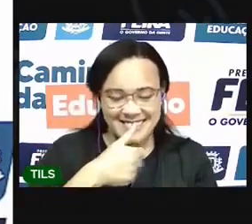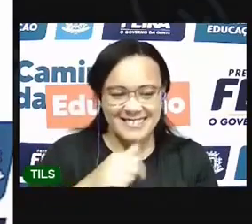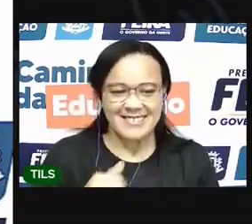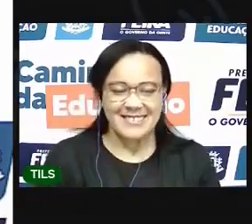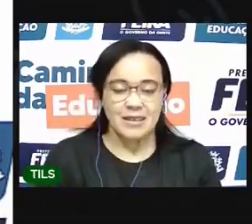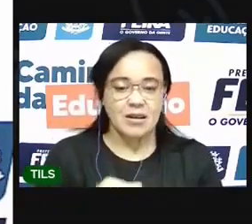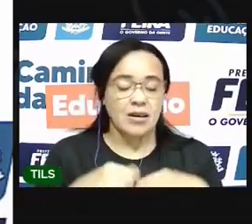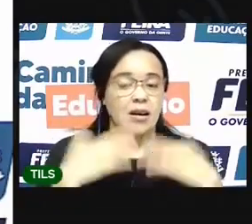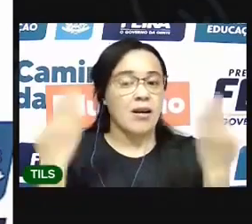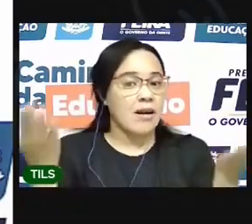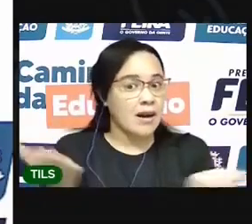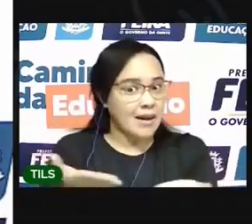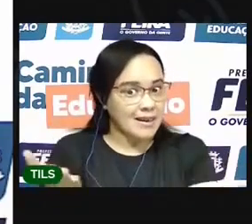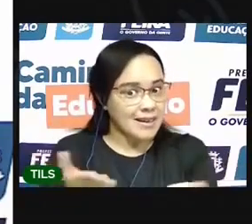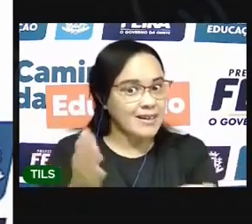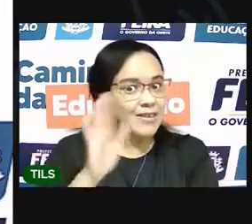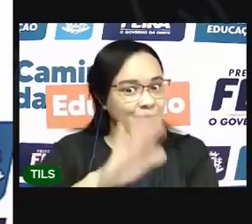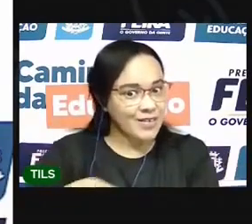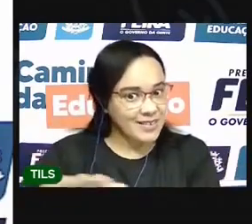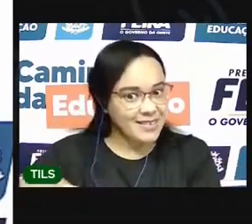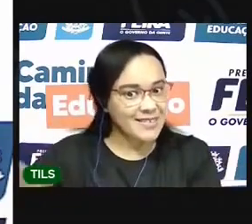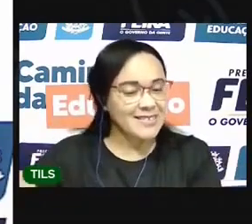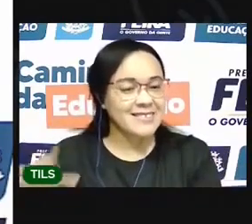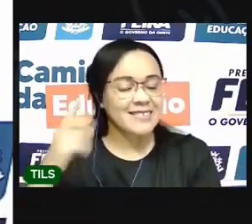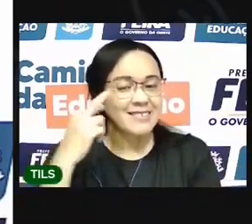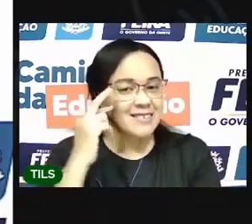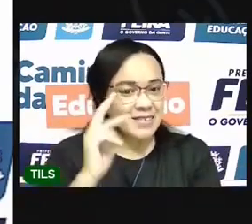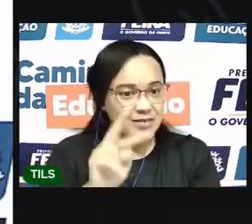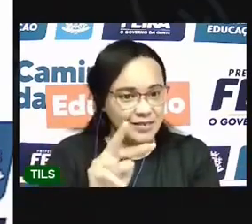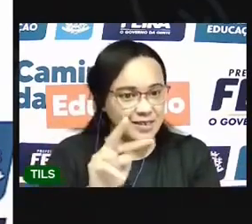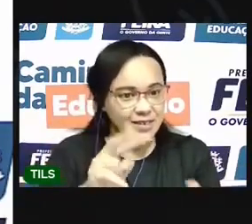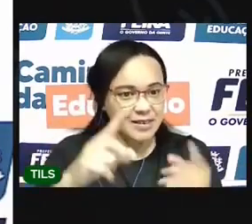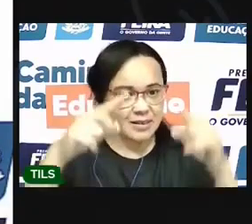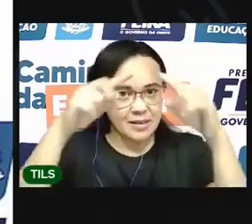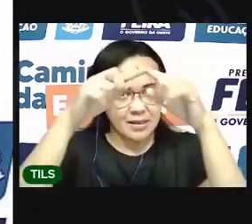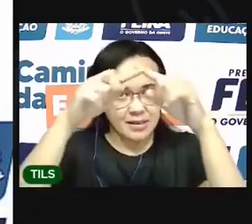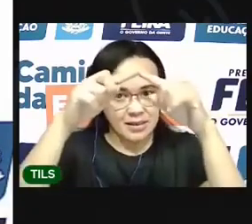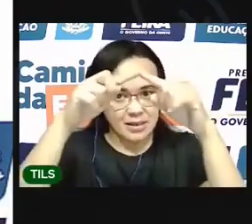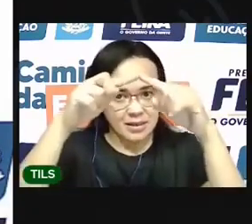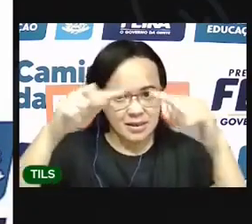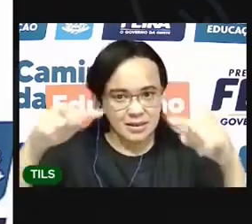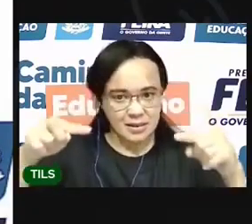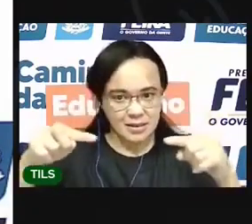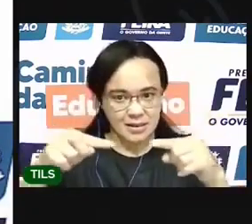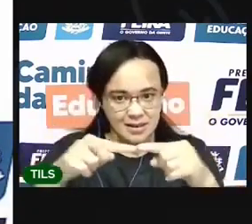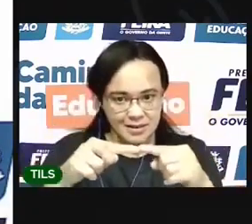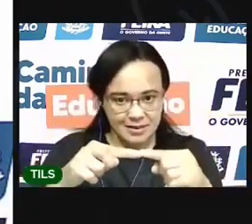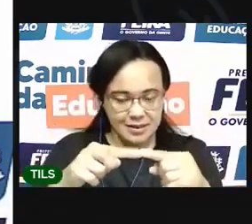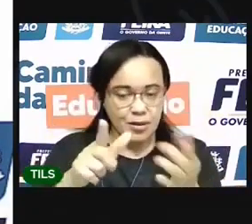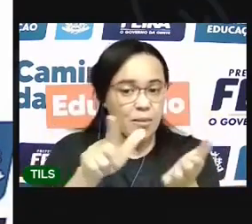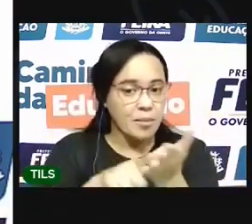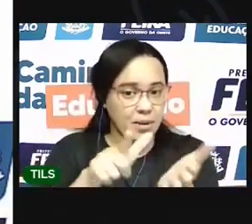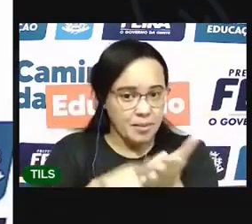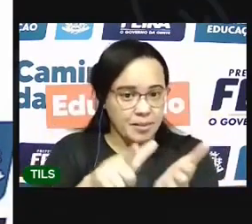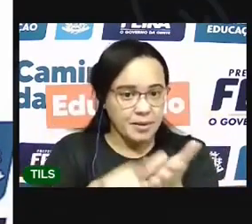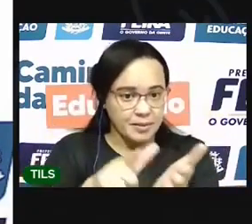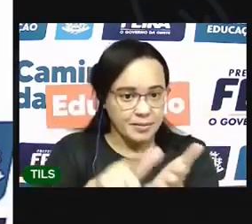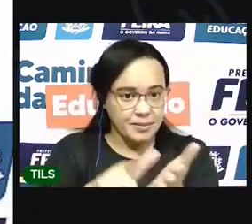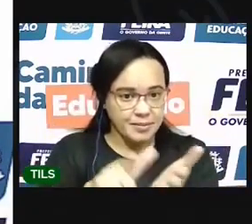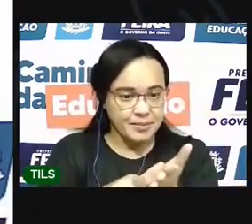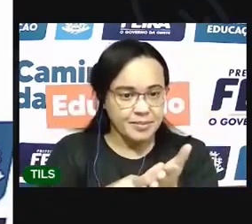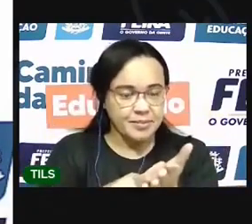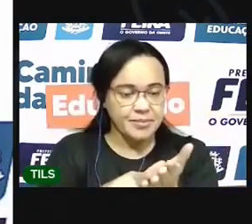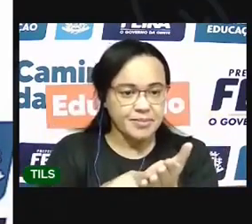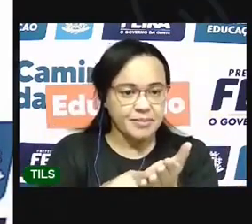Agora, crianças que ficou essa parte embaixo aqui da folha Essa parte daqui